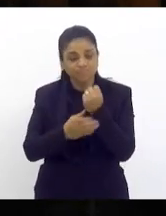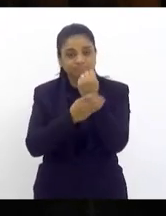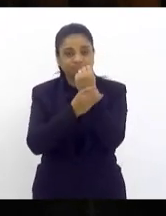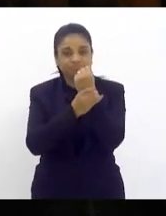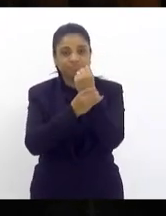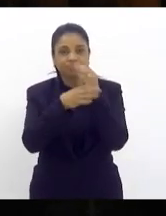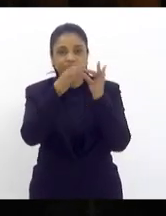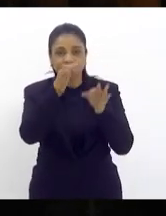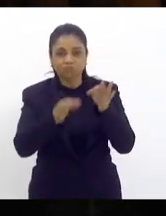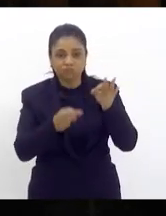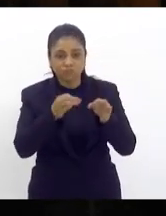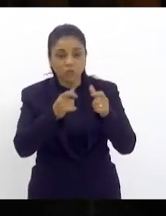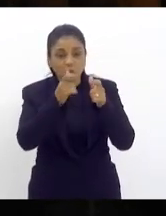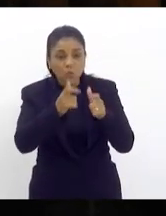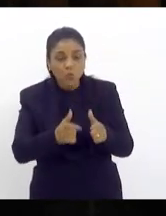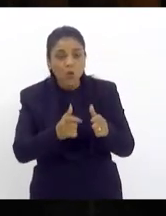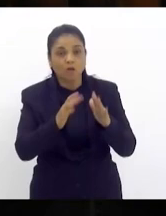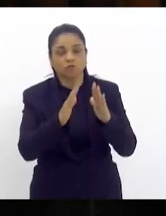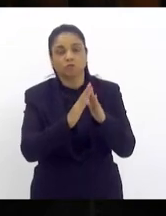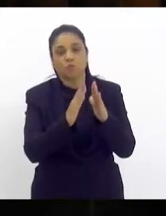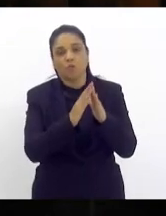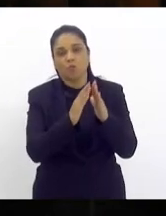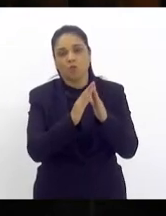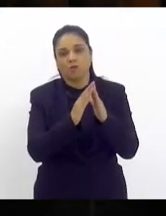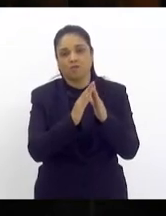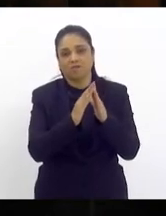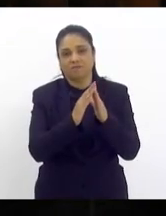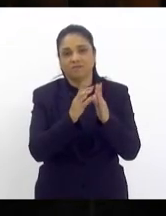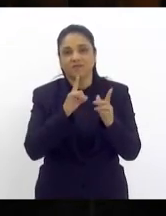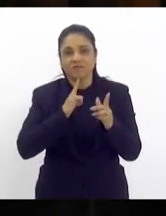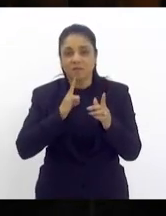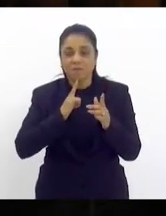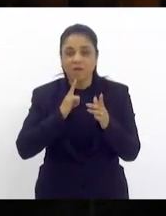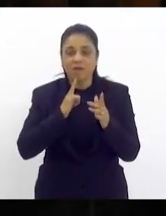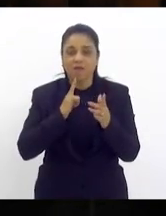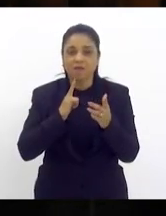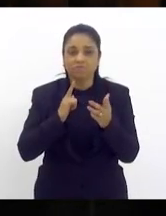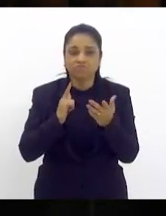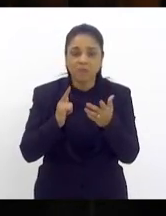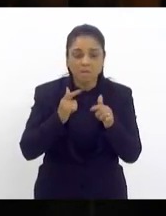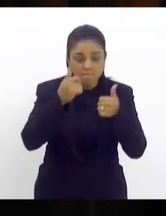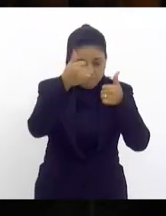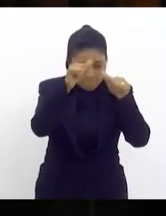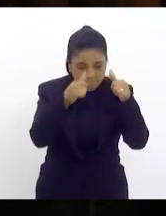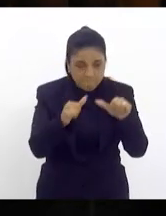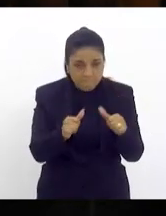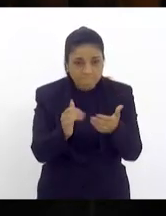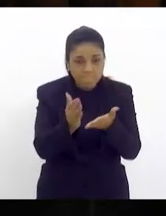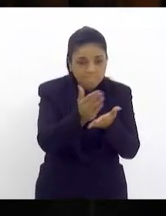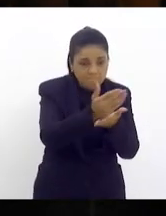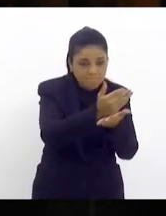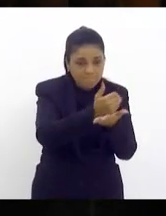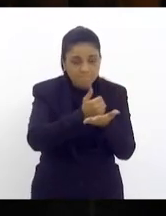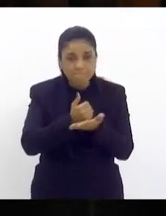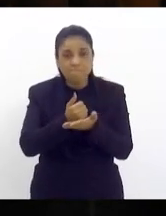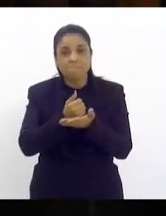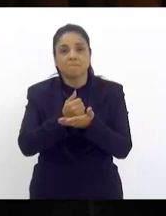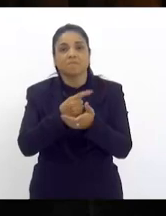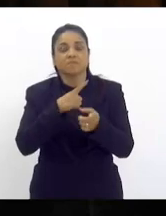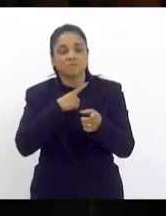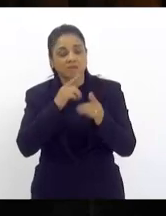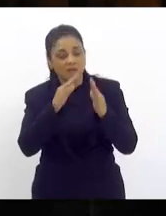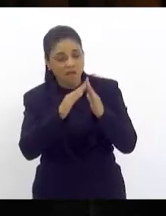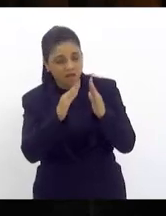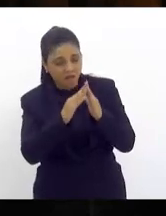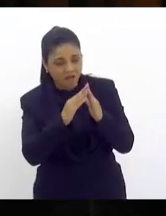de onde mora e ao mesmo tempo podendo identificar até mesmo para fazer a regularização fundiária se aquela casa está